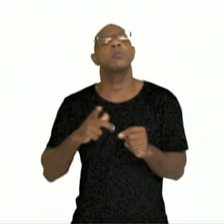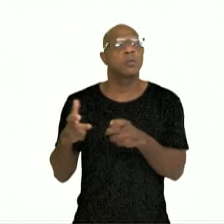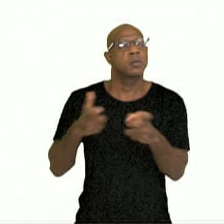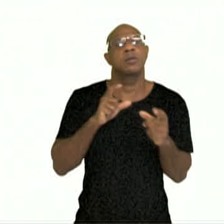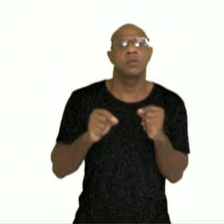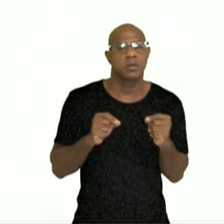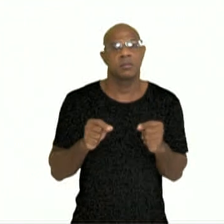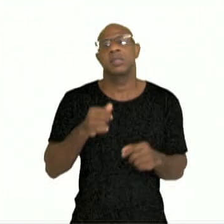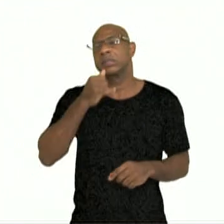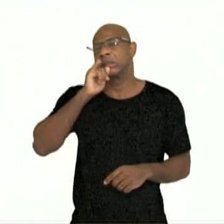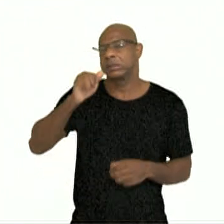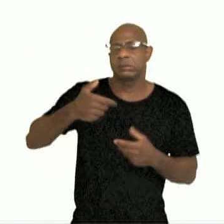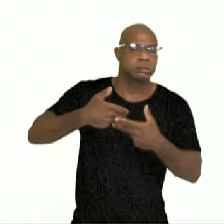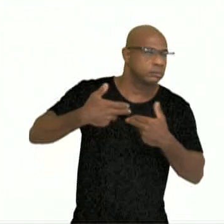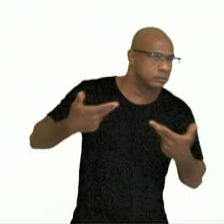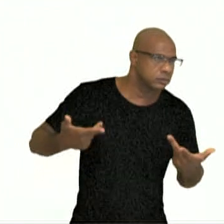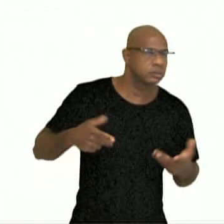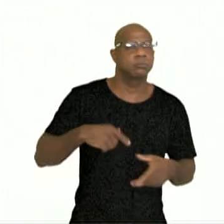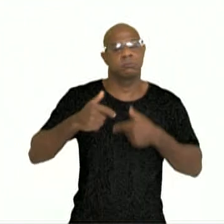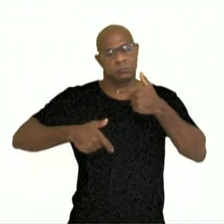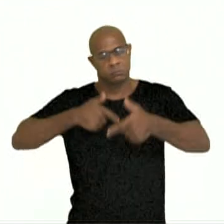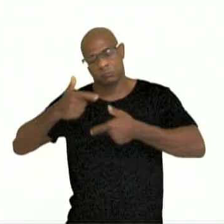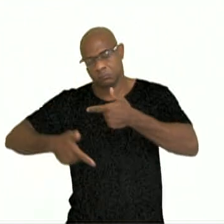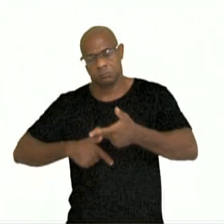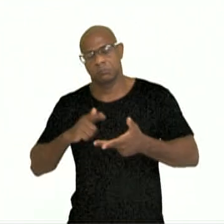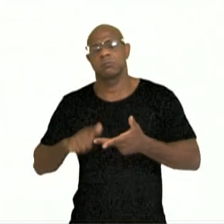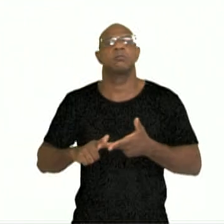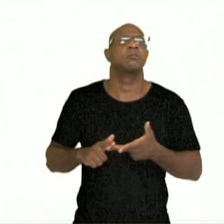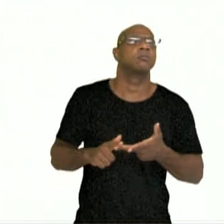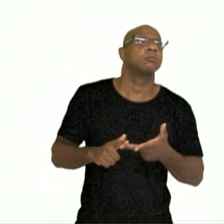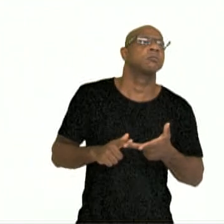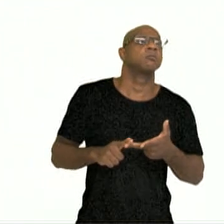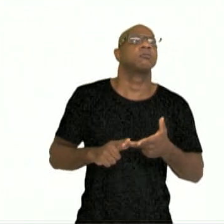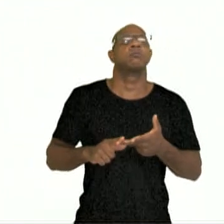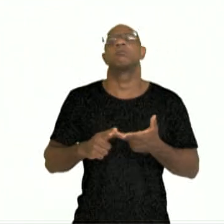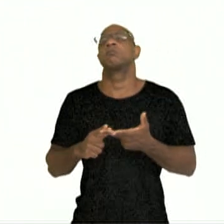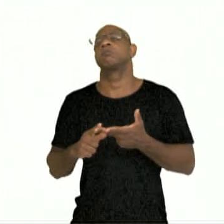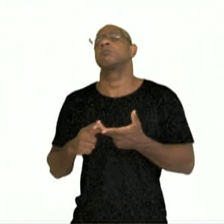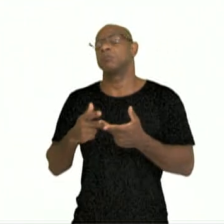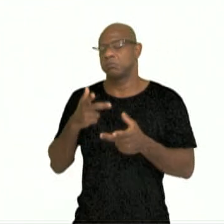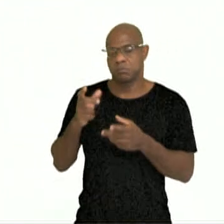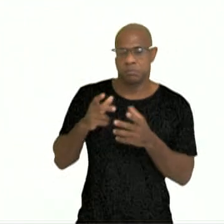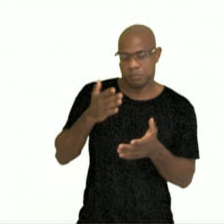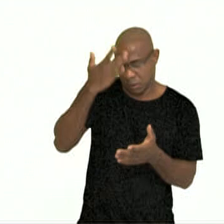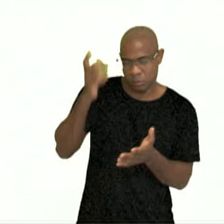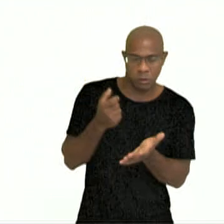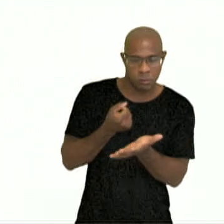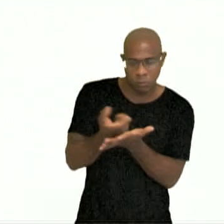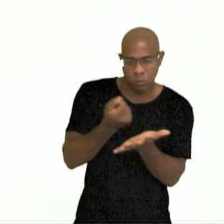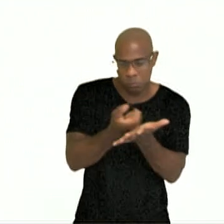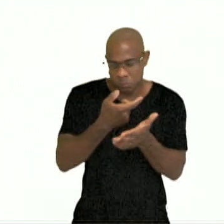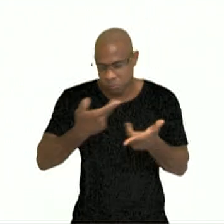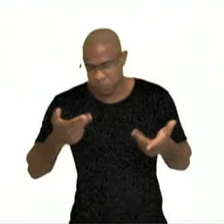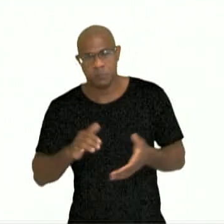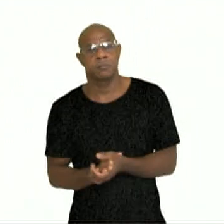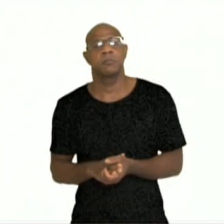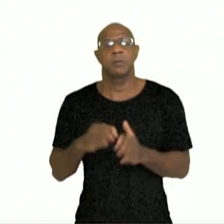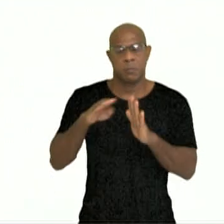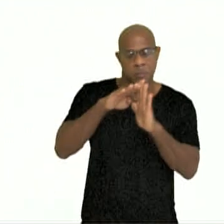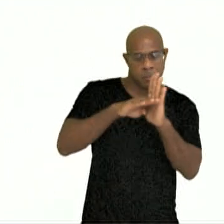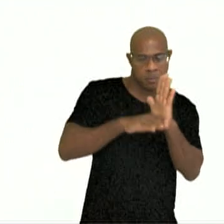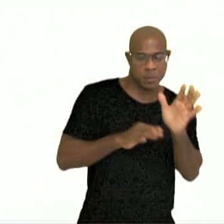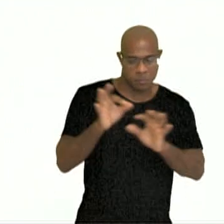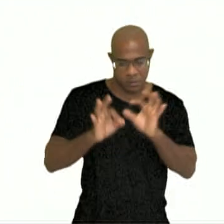fontes energéticas, mão de obra, potenciais consumidores, isso tudo nas pautas das relações